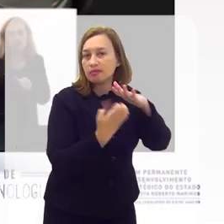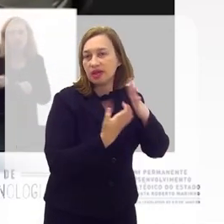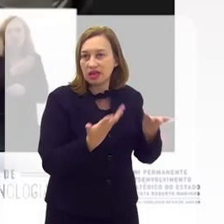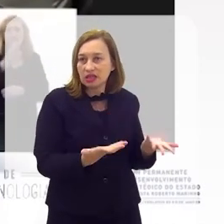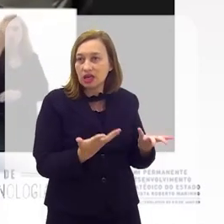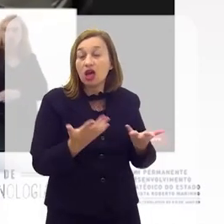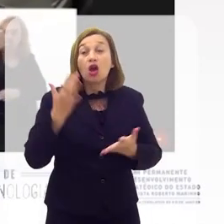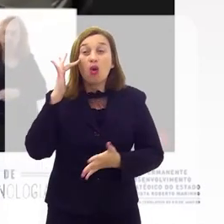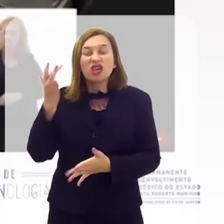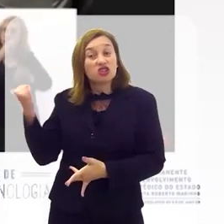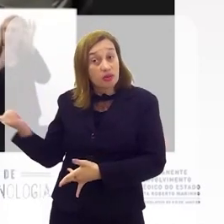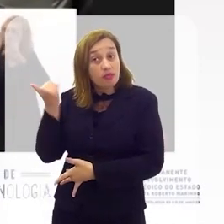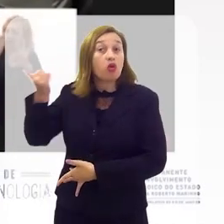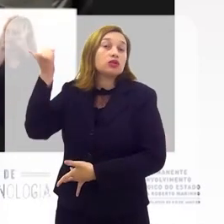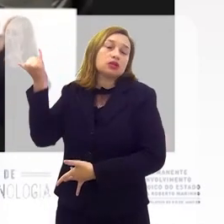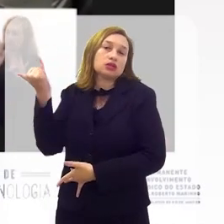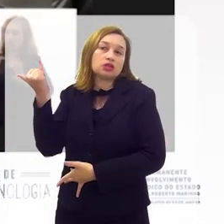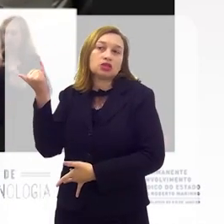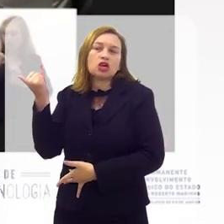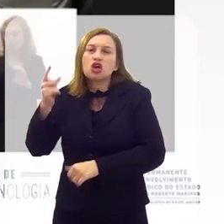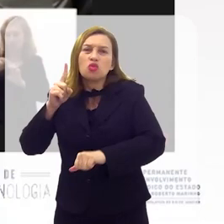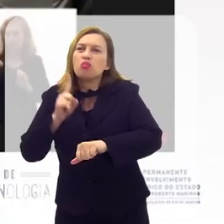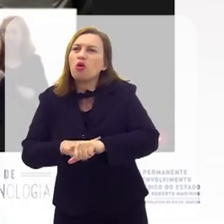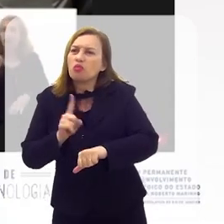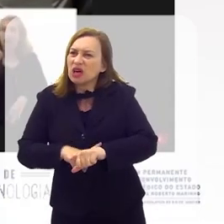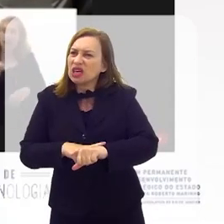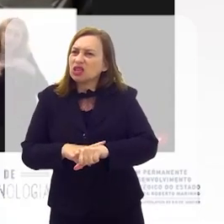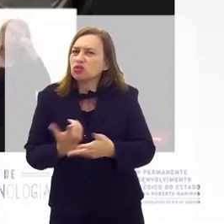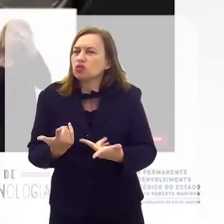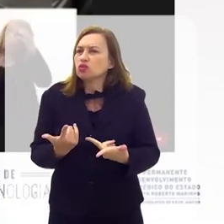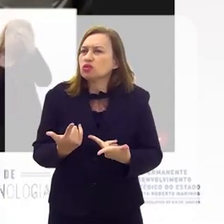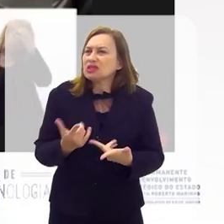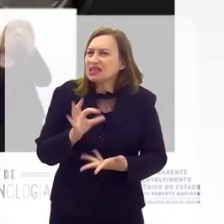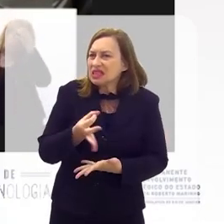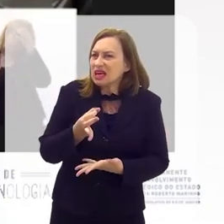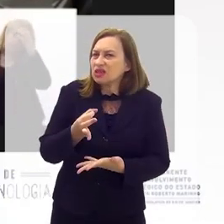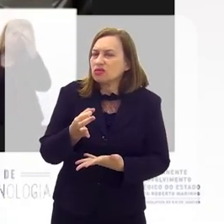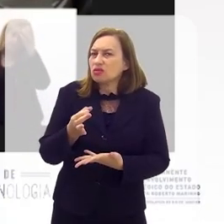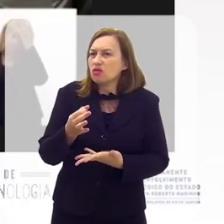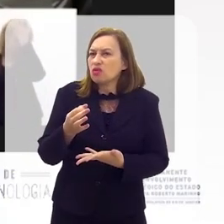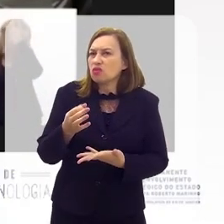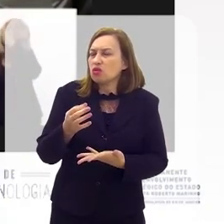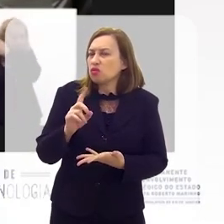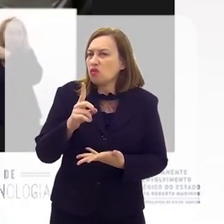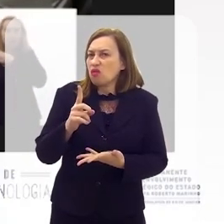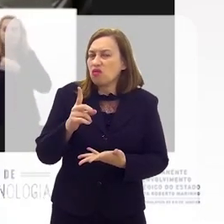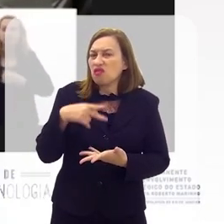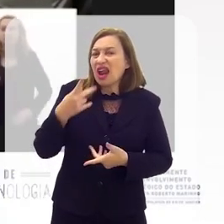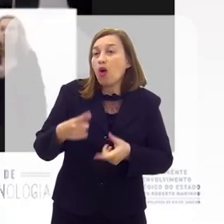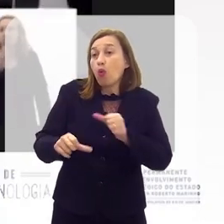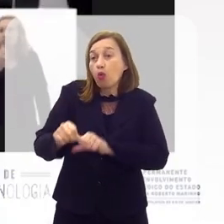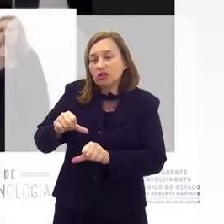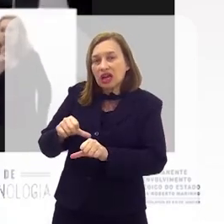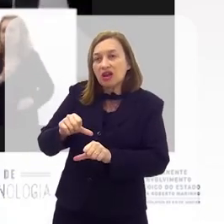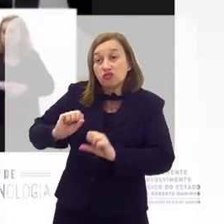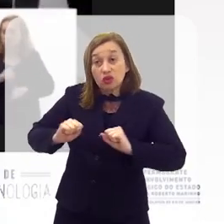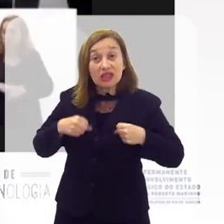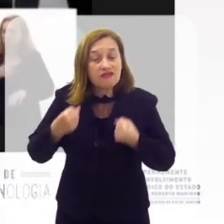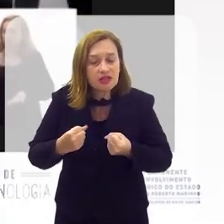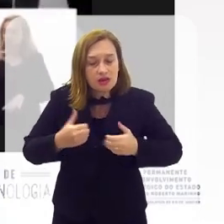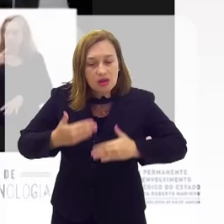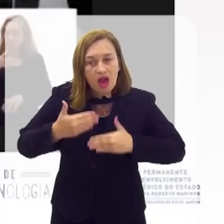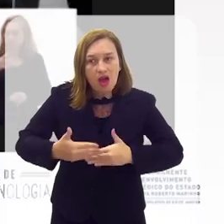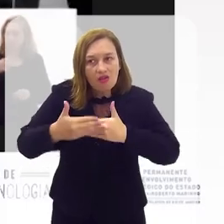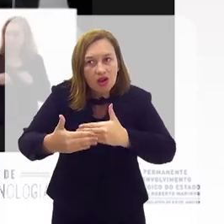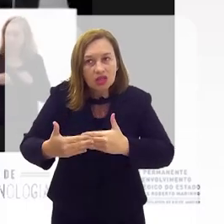tecnológica e mais o lado empresarial. Então, eu acho que esse é um ponto importante. E em nenhum momento eu vou fazer nenhuma colocação em